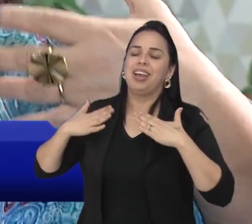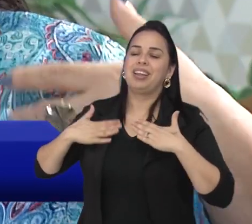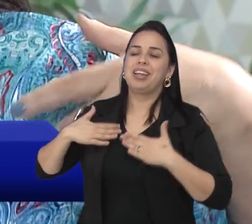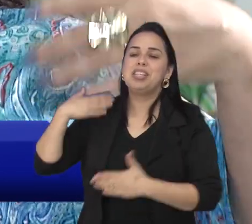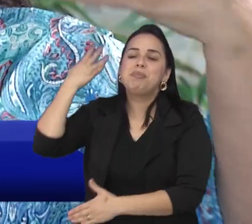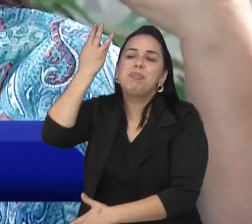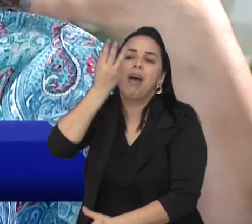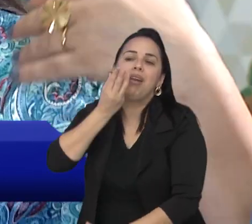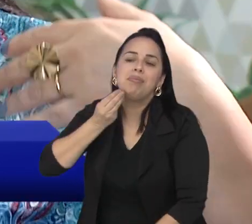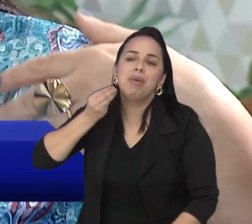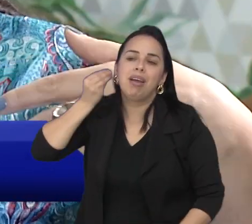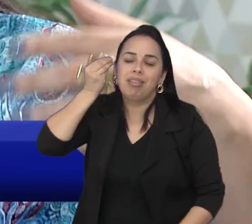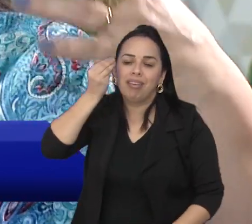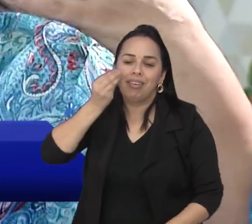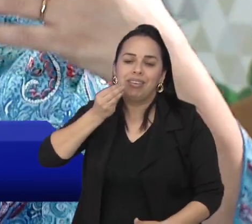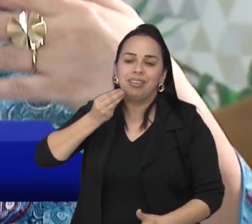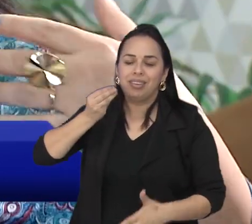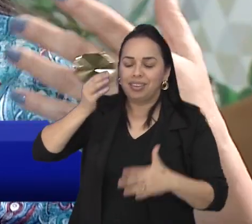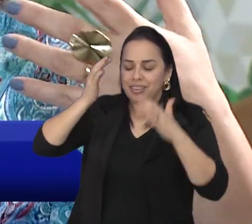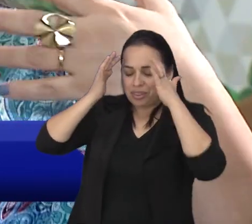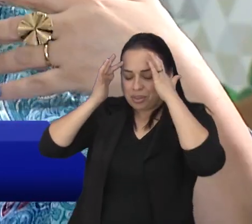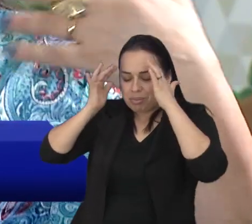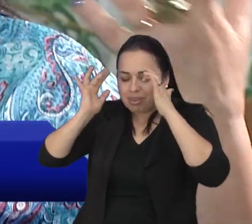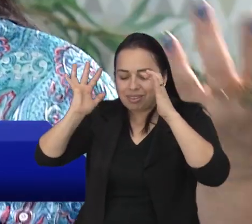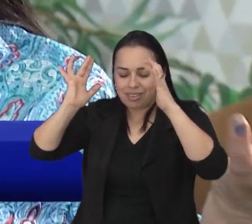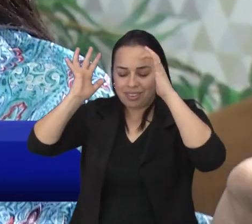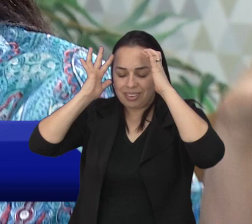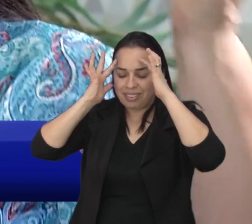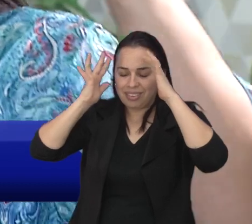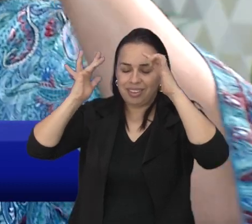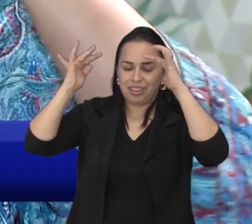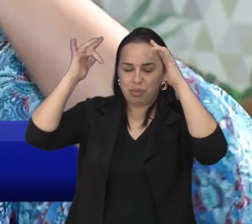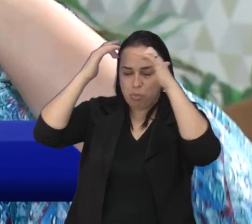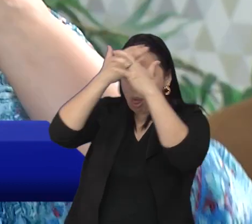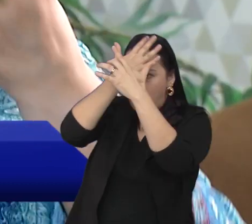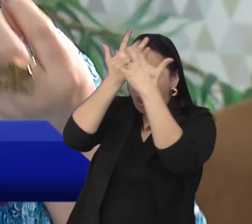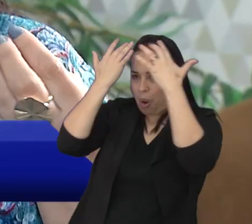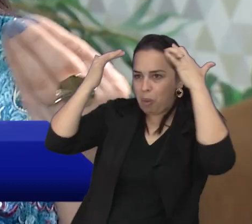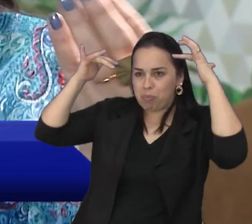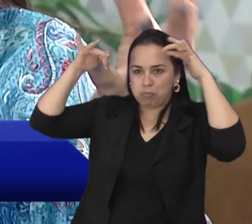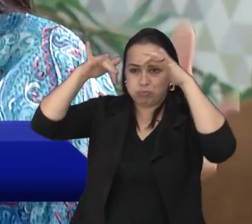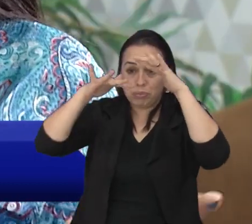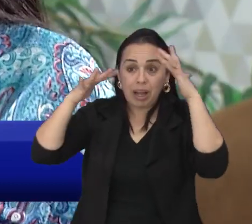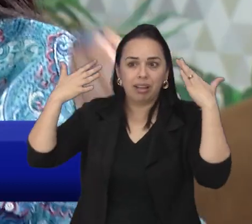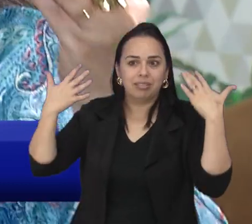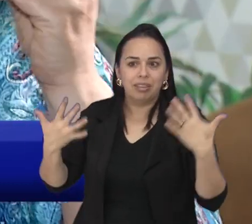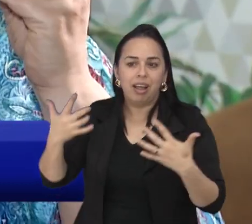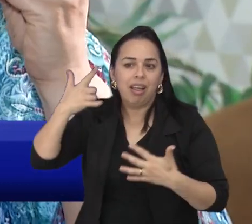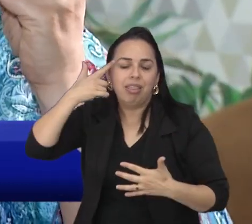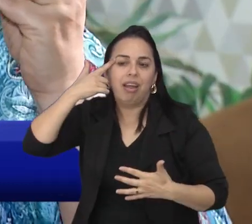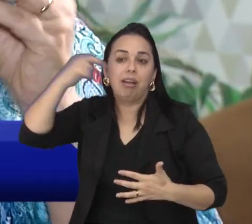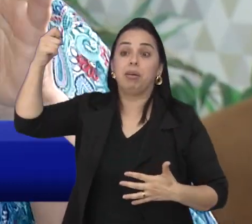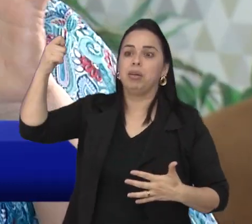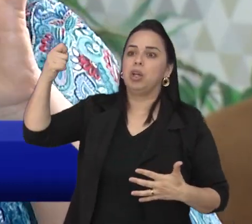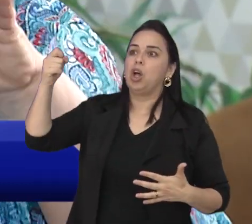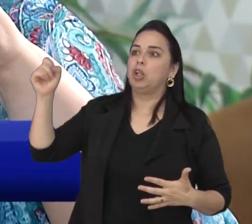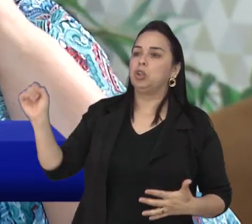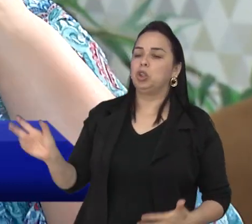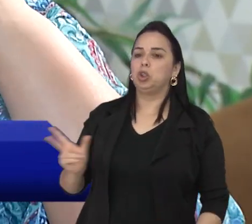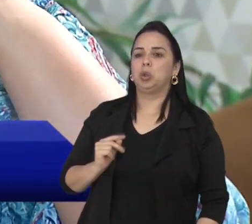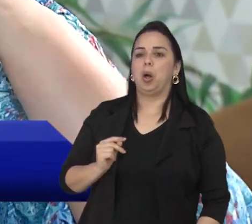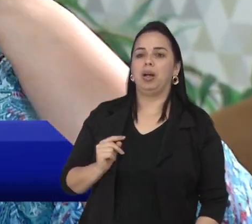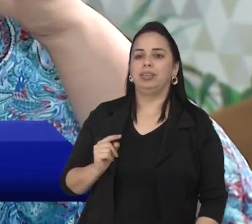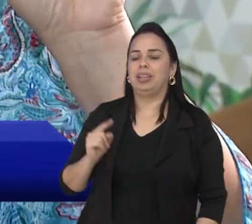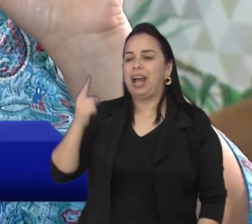momento flow. Você está vivendo aquele momento, daí os pensamentos vão navegando a sua mente. E quando esses pensamentos vêm, às